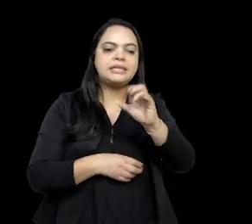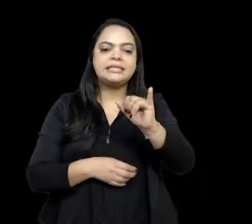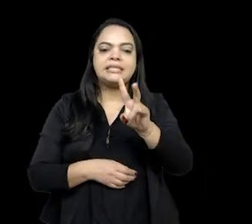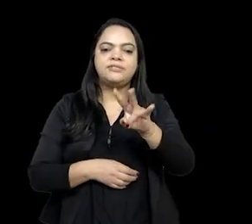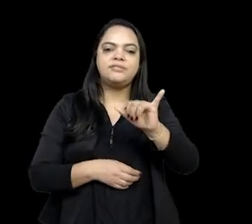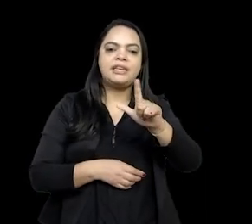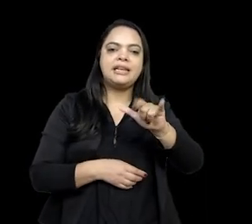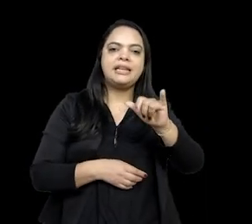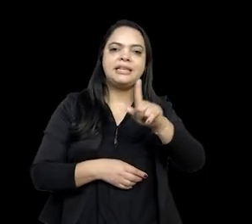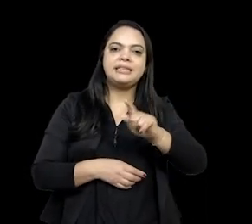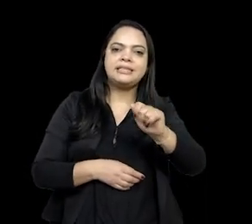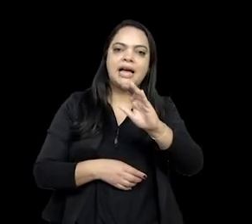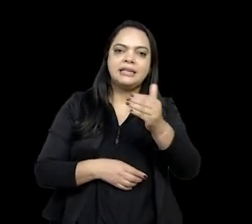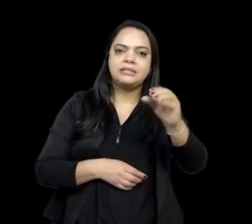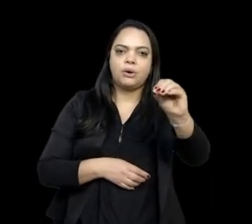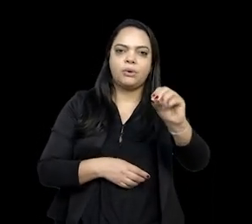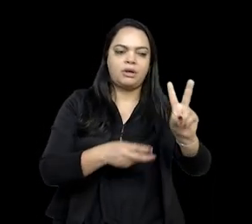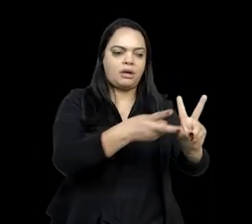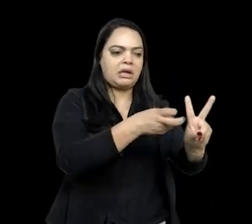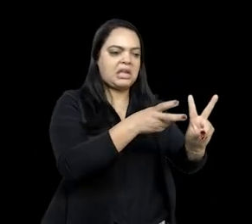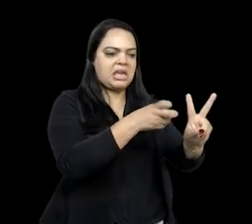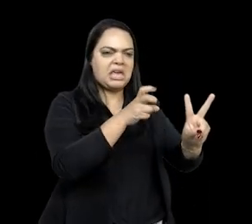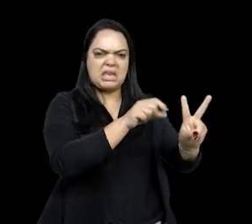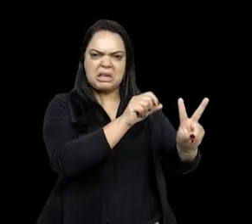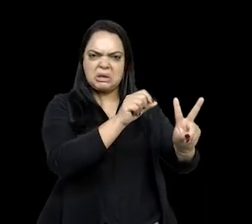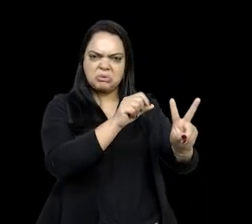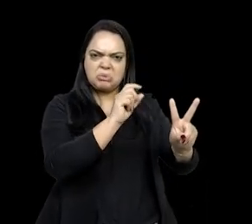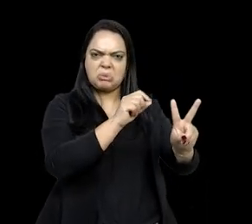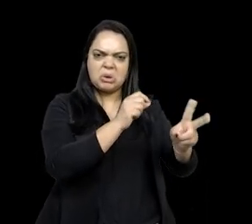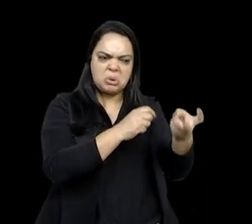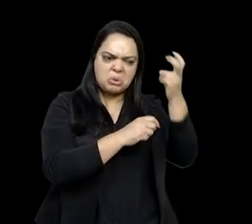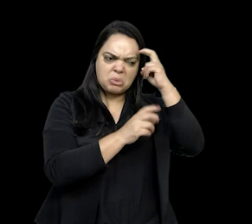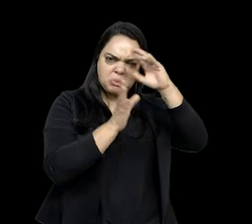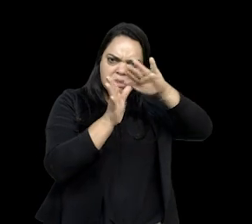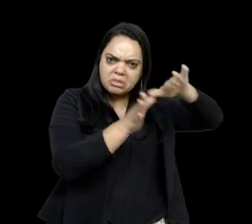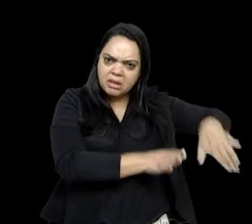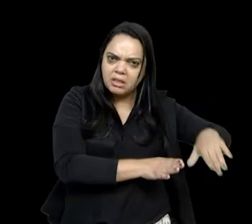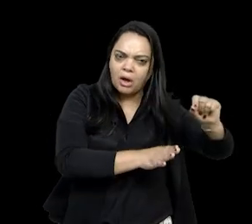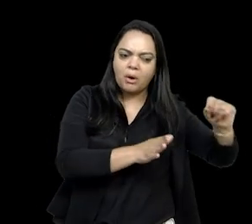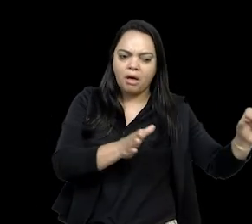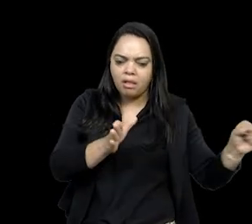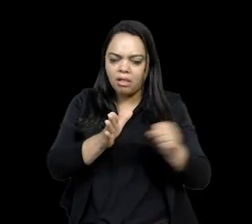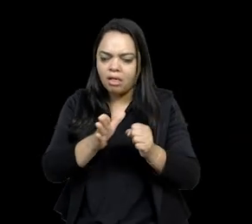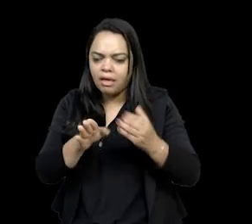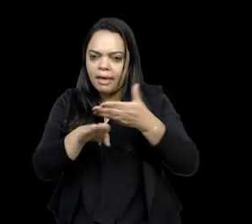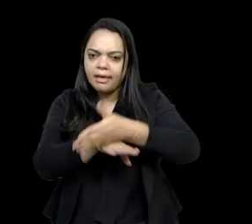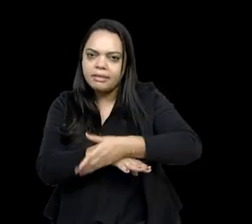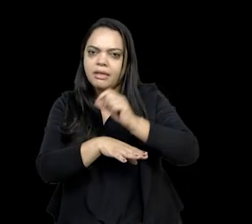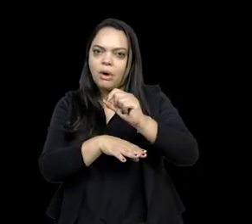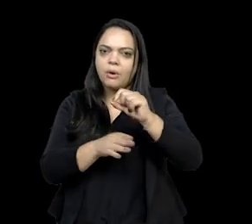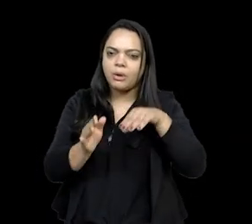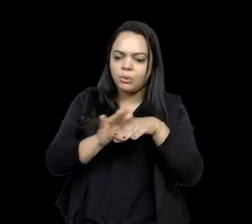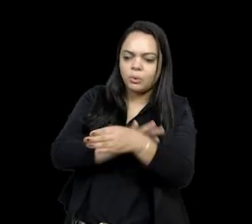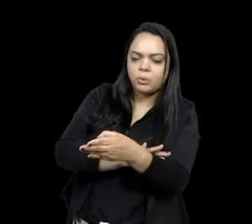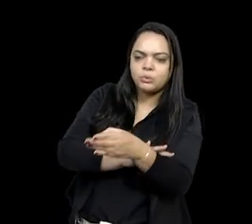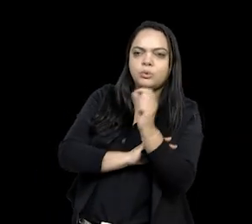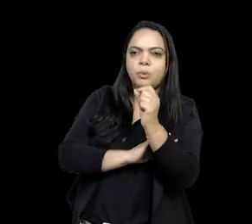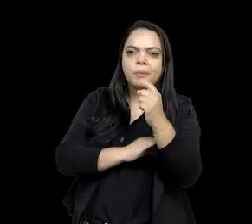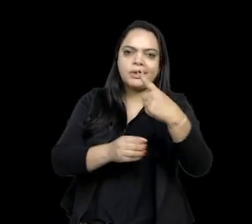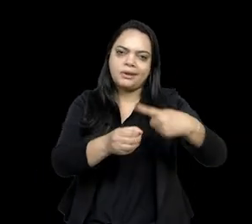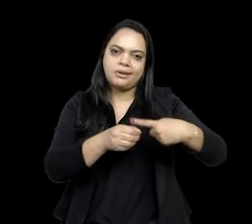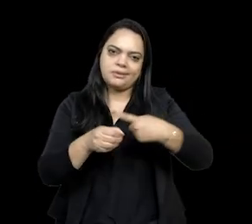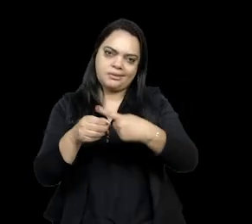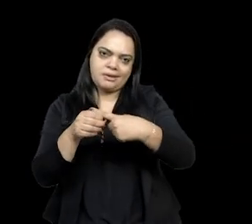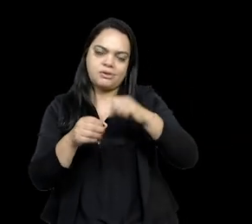ser índios para ser trabalhadores da sociedade nacional, né. Então, até a década de 70 e 80 era essa a ideia,